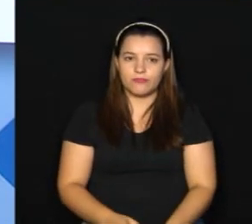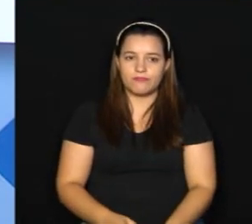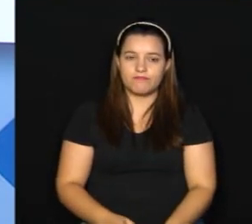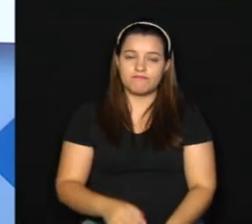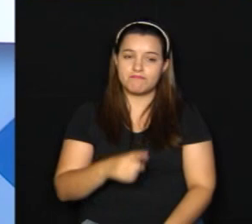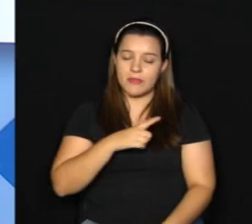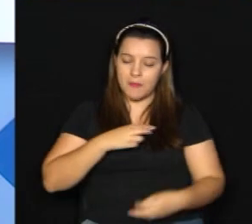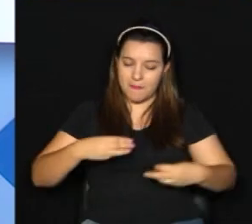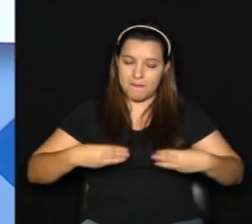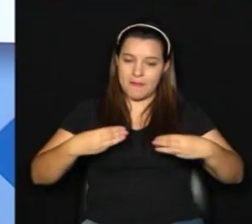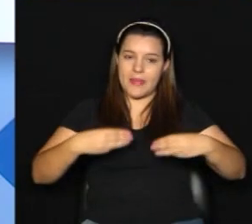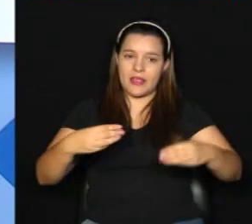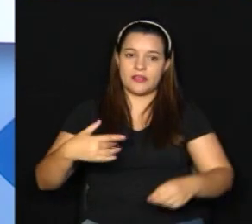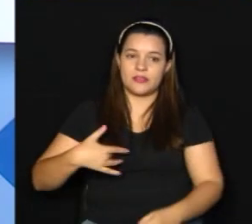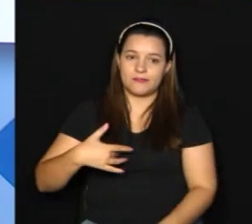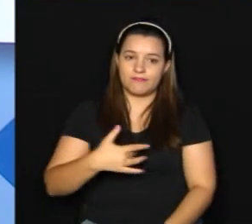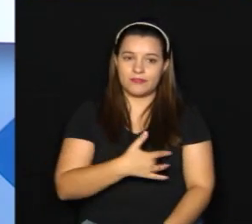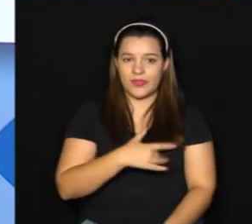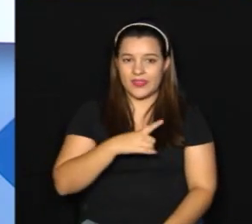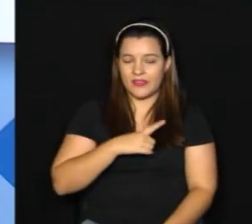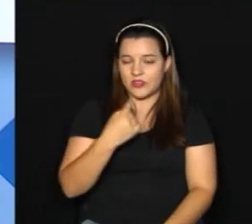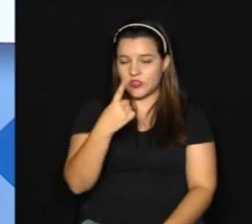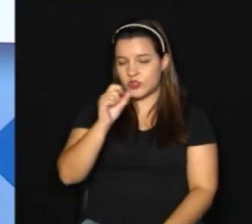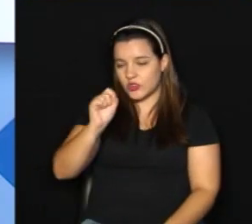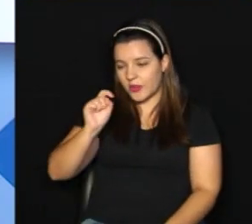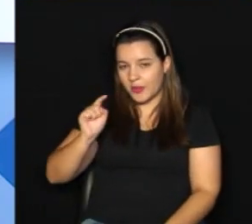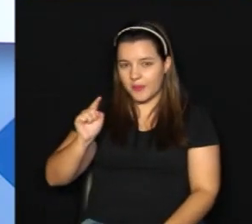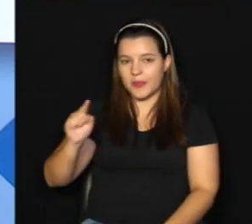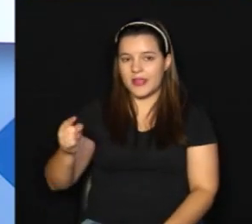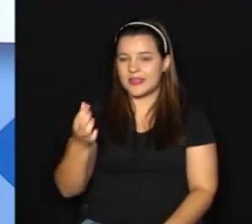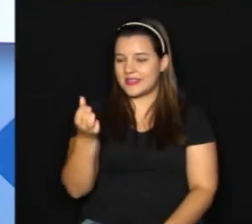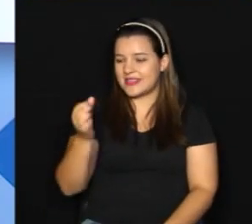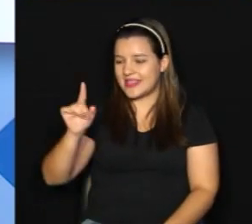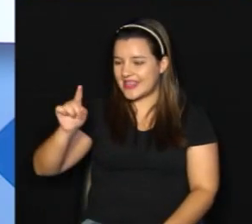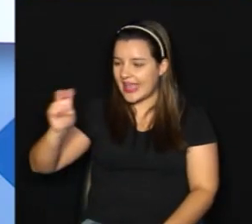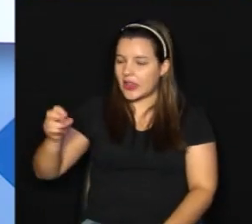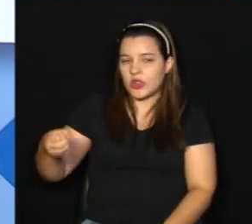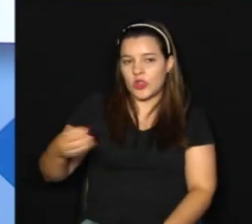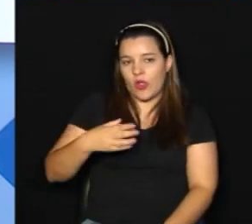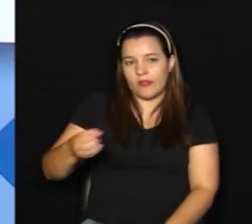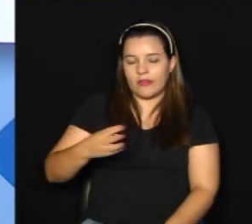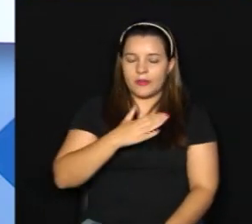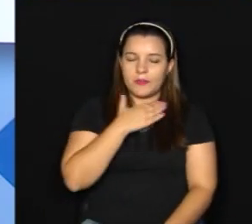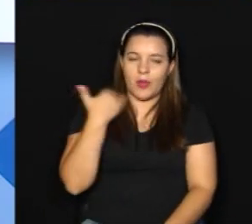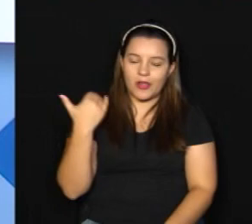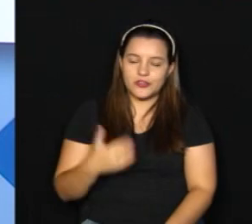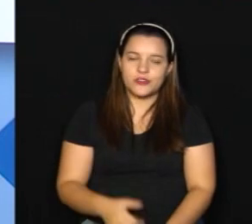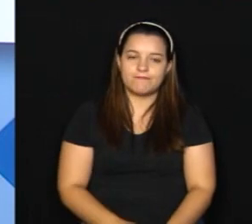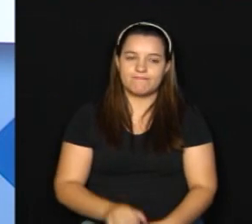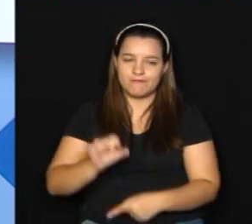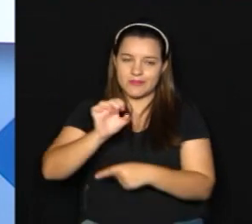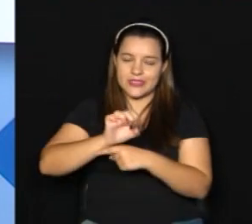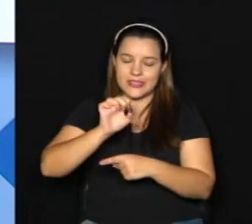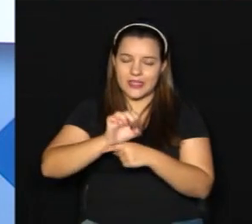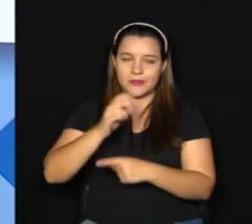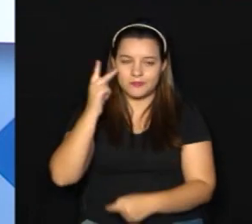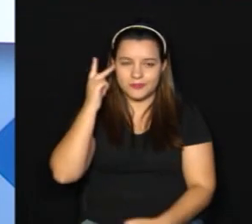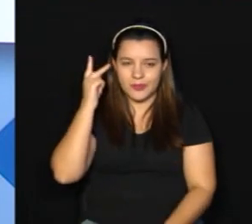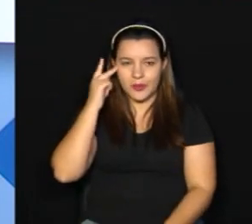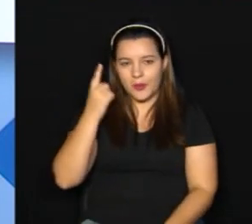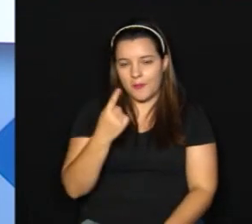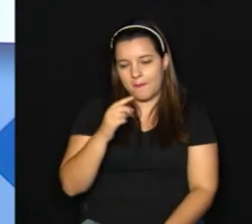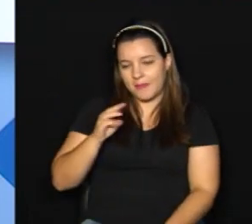de acordo com o Ministério da Saúde, 18.615 novas mortes. No estado de São Paulo são 1